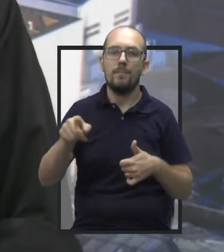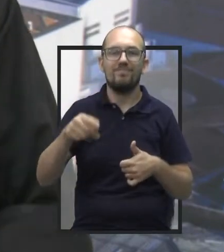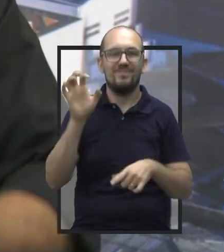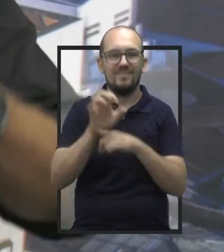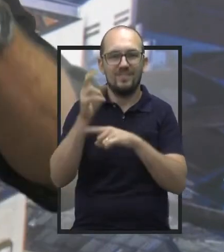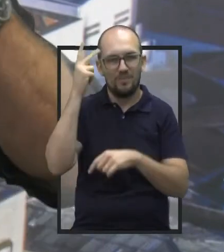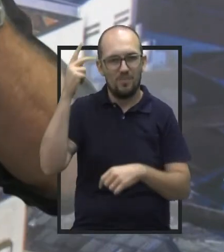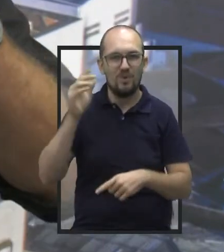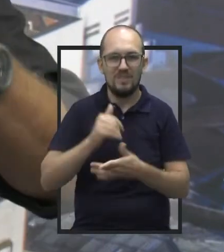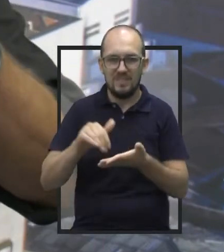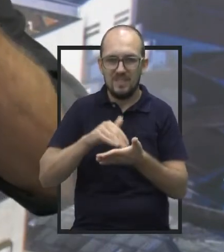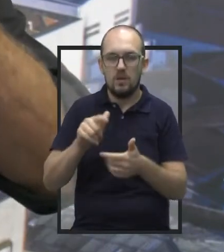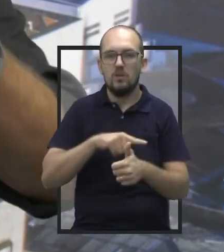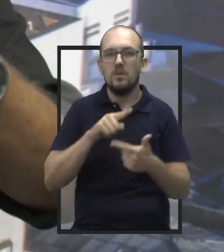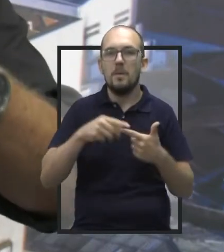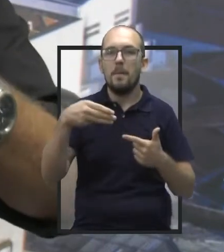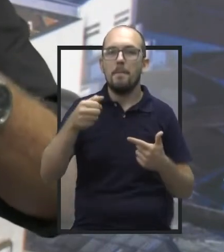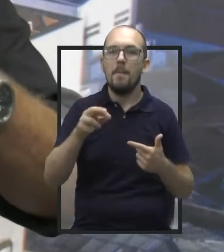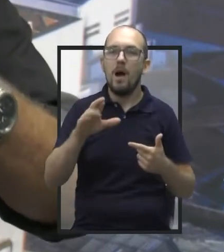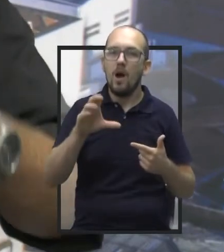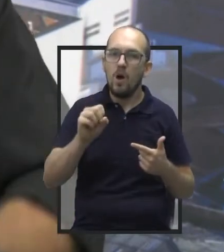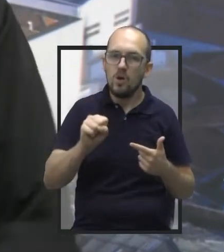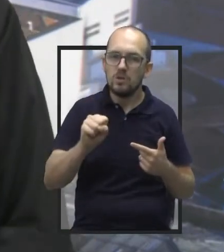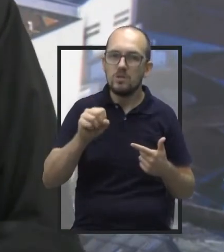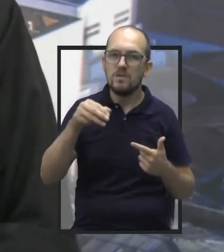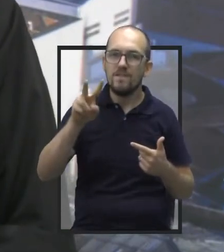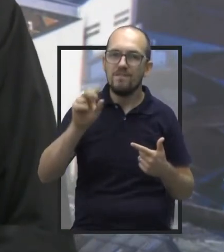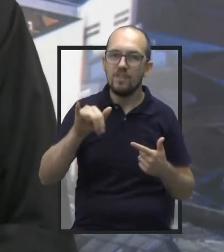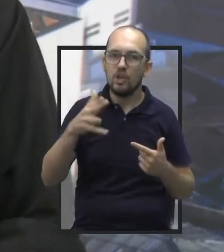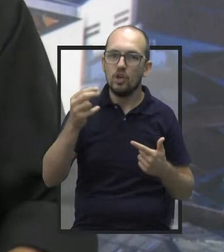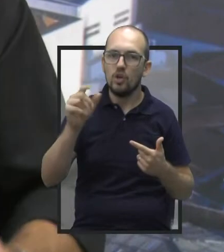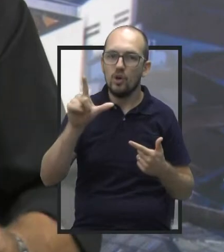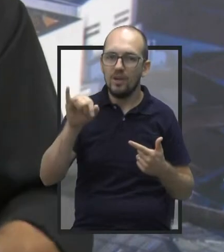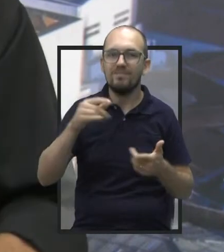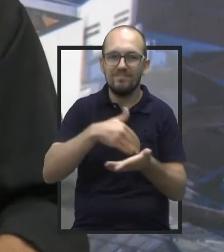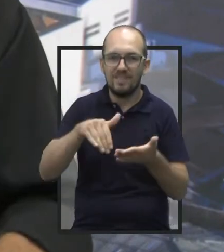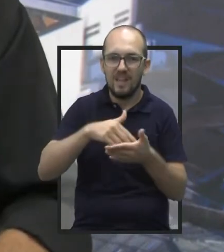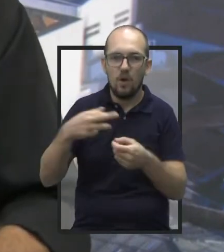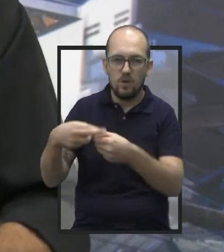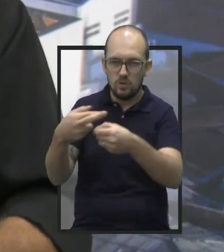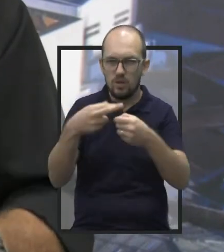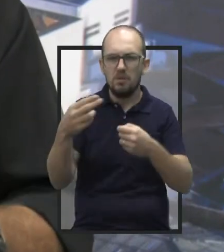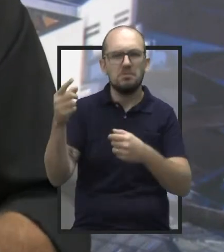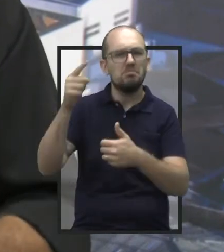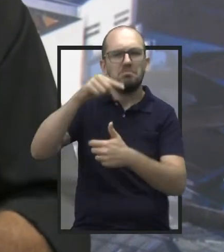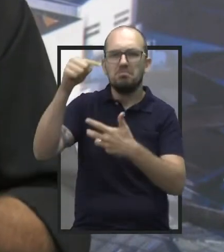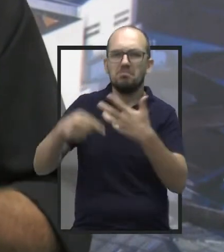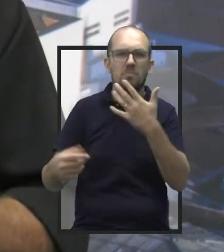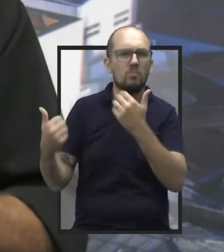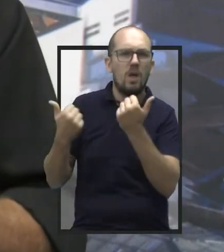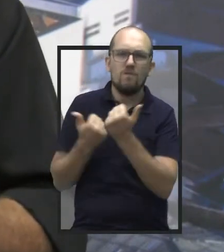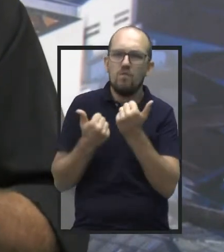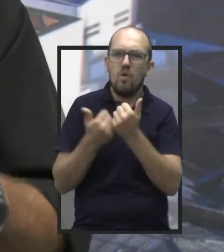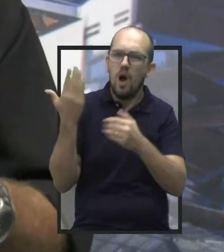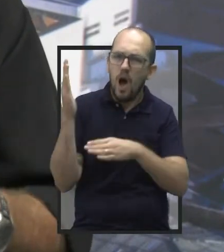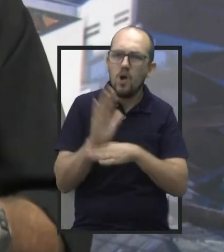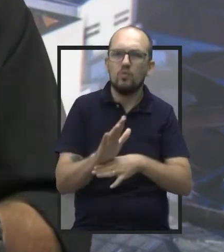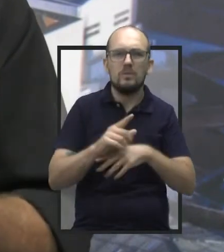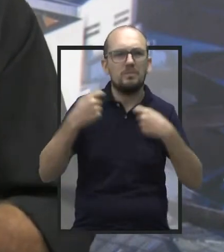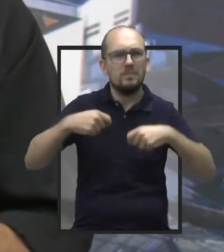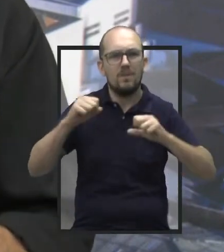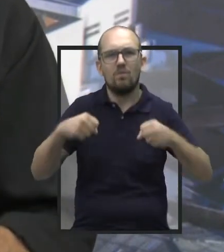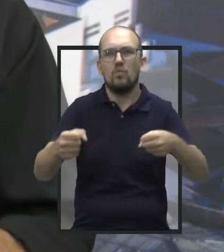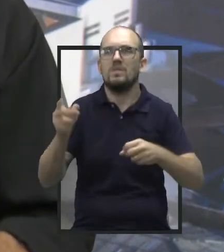Paulo. Agradecer ao Marcos Vignoli, que o secretário regional, pela força que nos dá e aquilo que eles podem nos ajudar